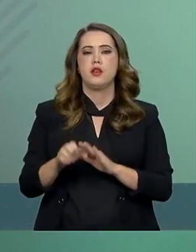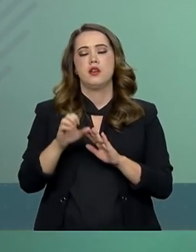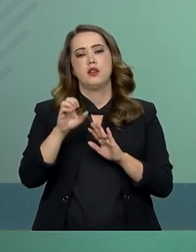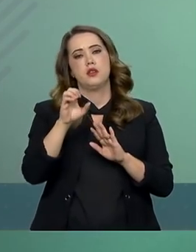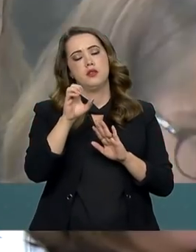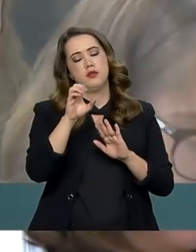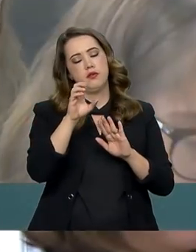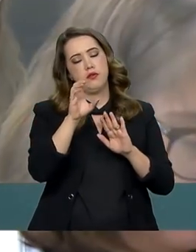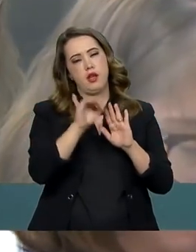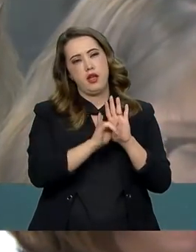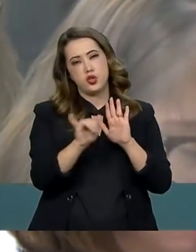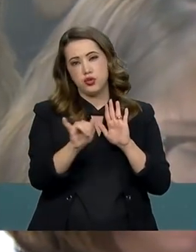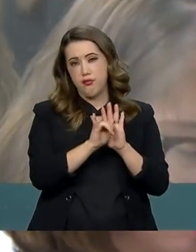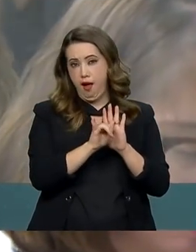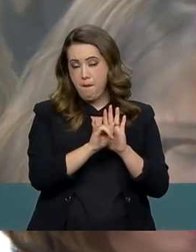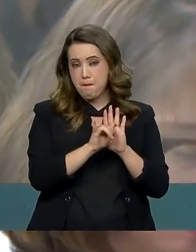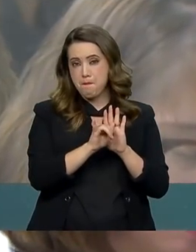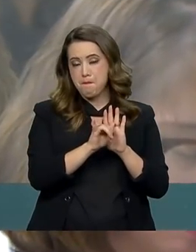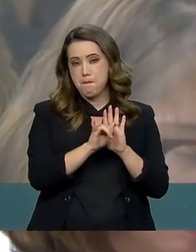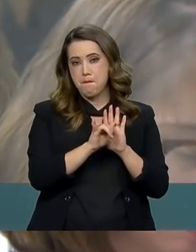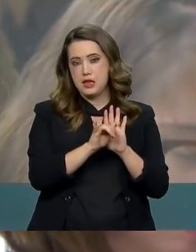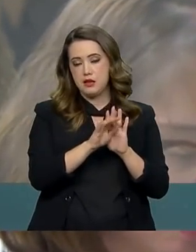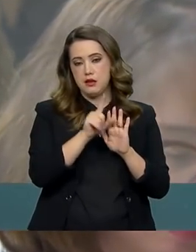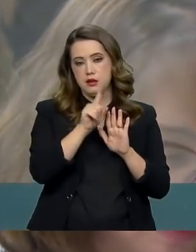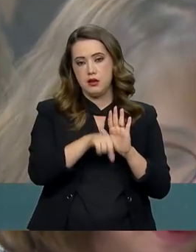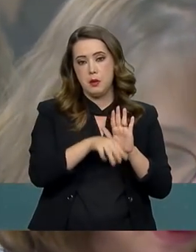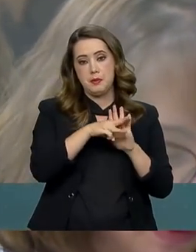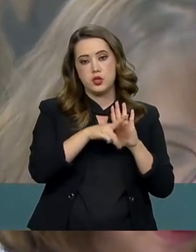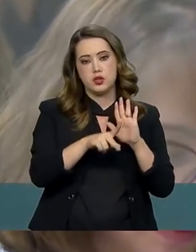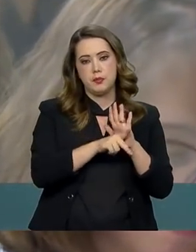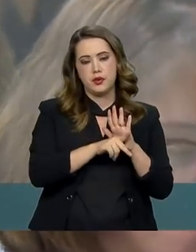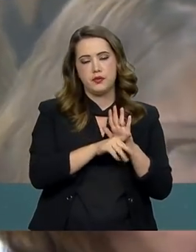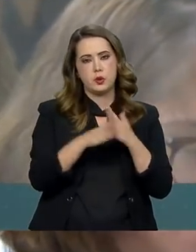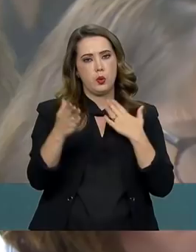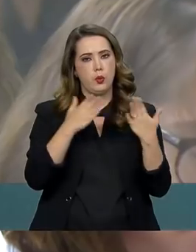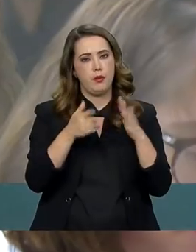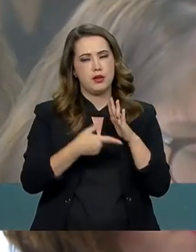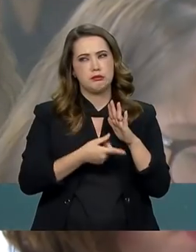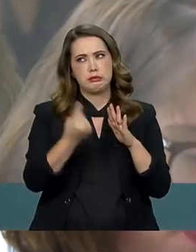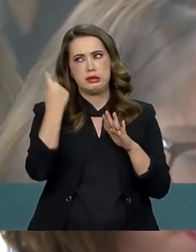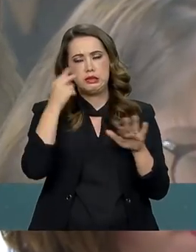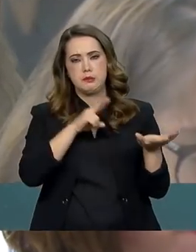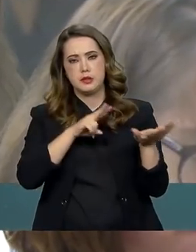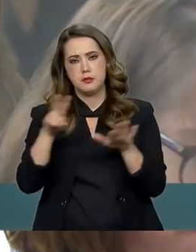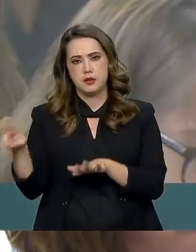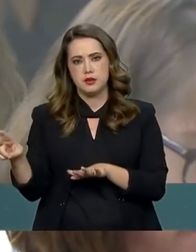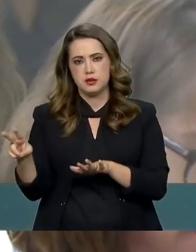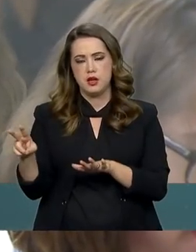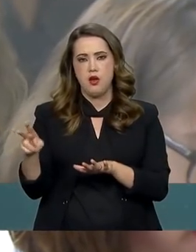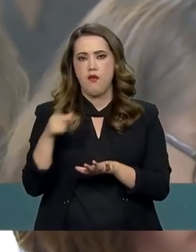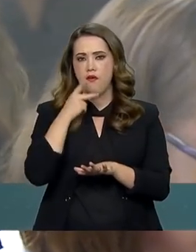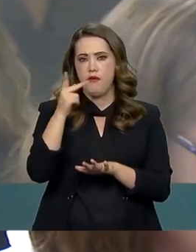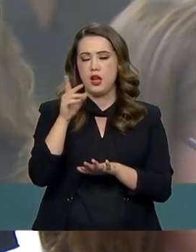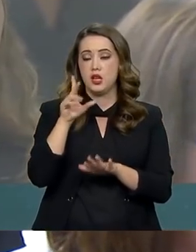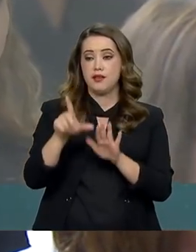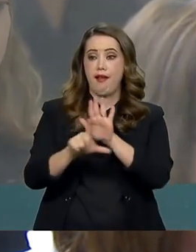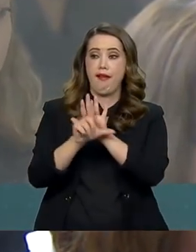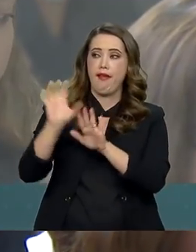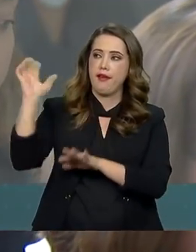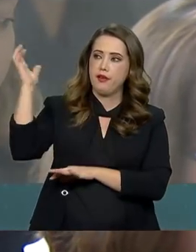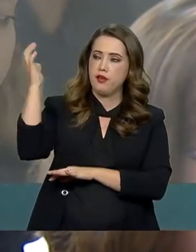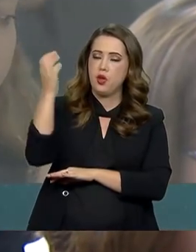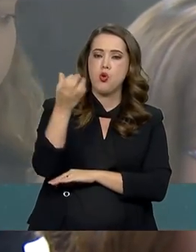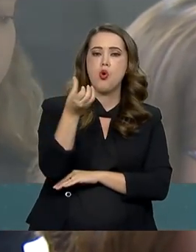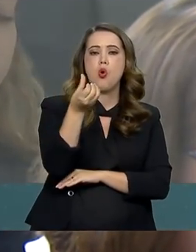provisória em relação àquela medida provisória que na semana passada caducou do Código Florestal a